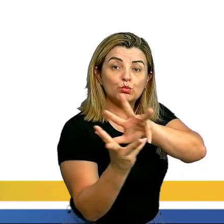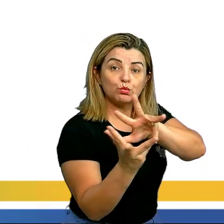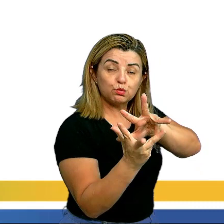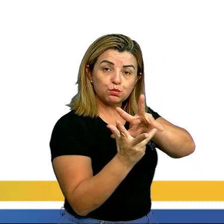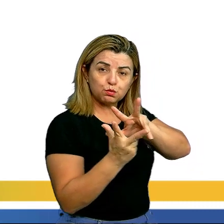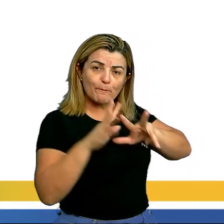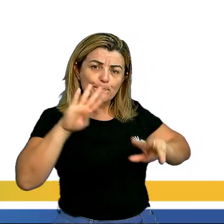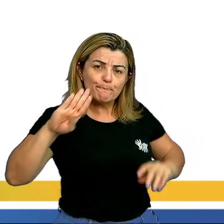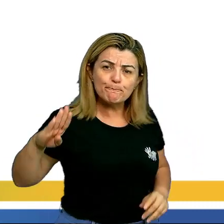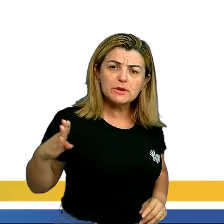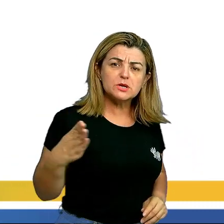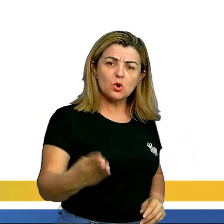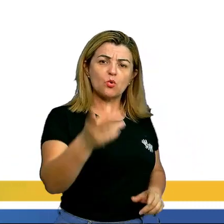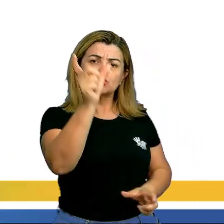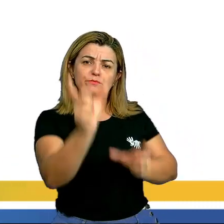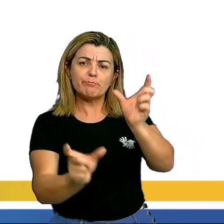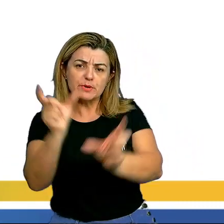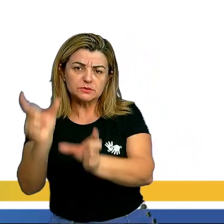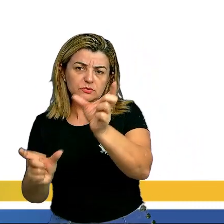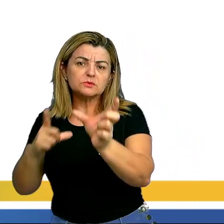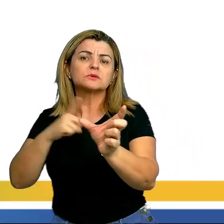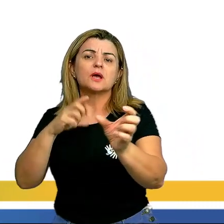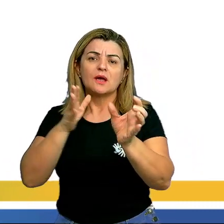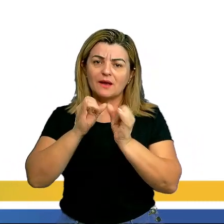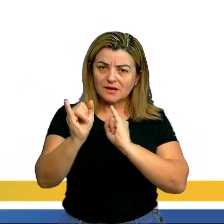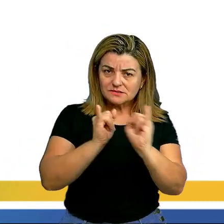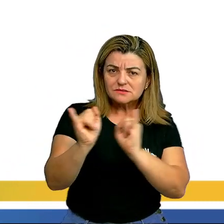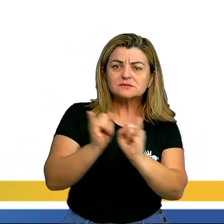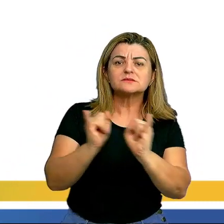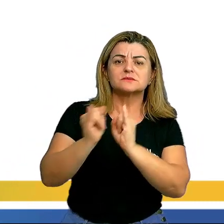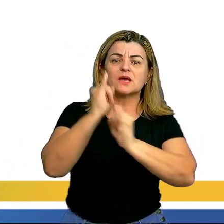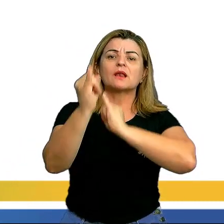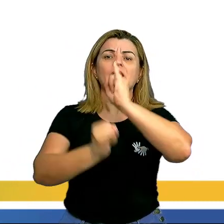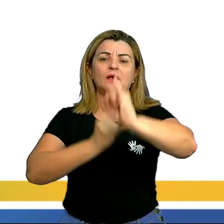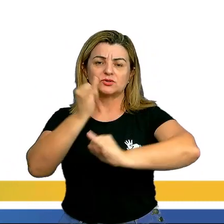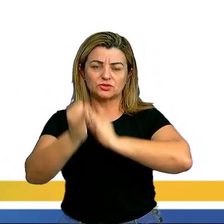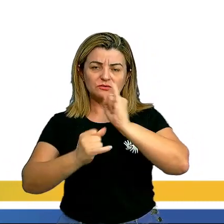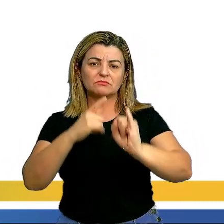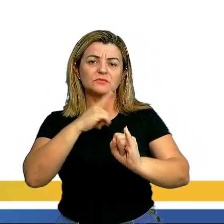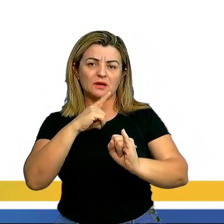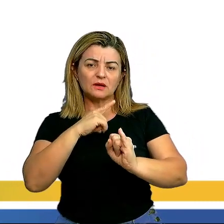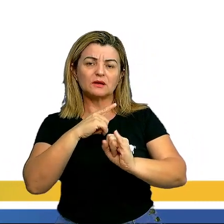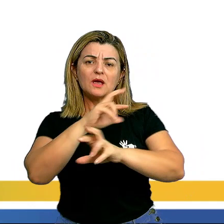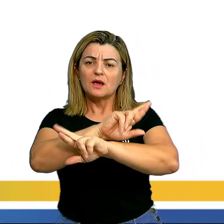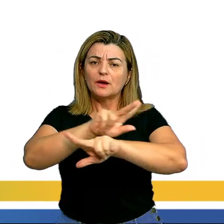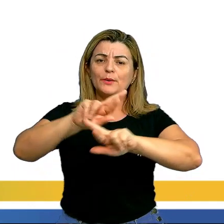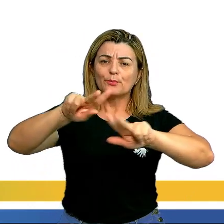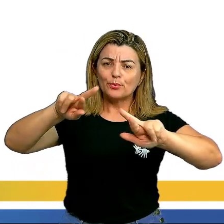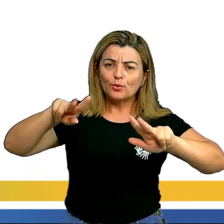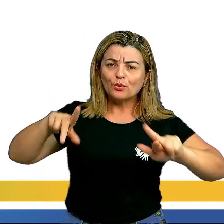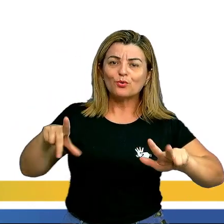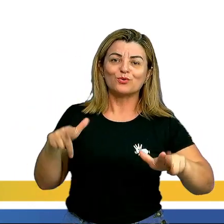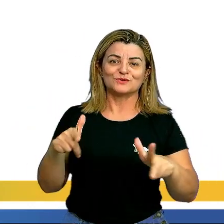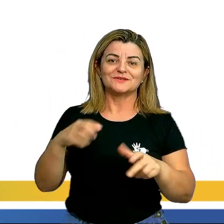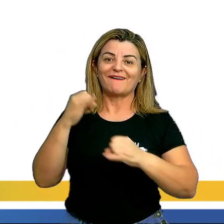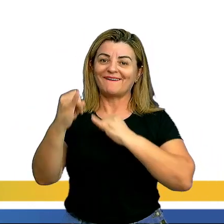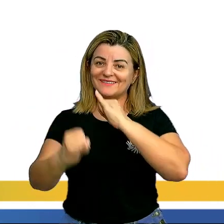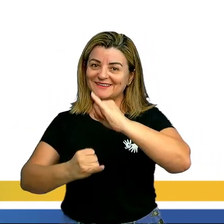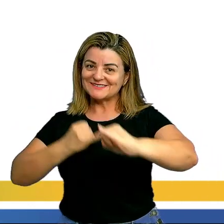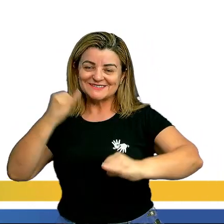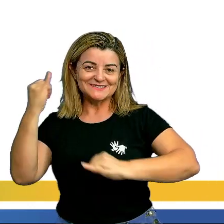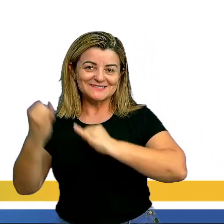bilhões de pessoas têm acesso à internet. Para muitos, ela se tornou